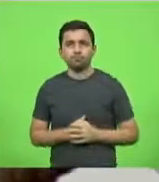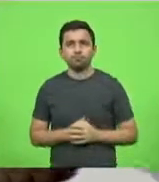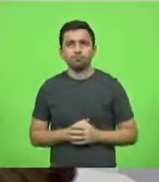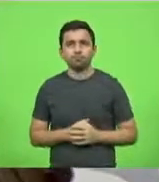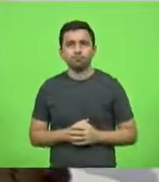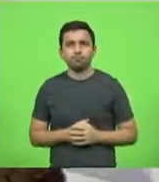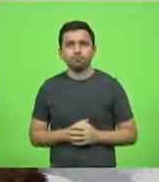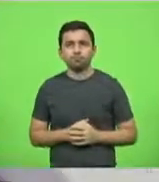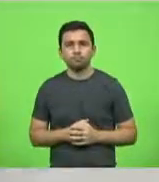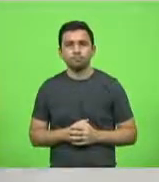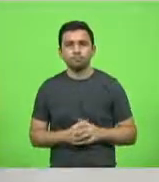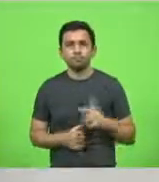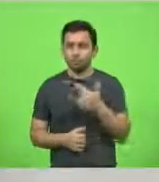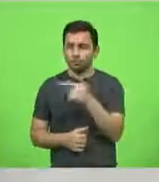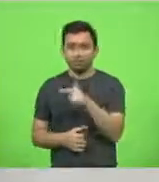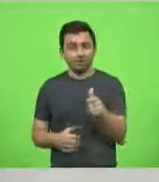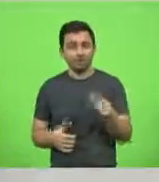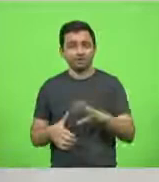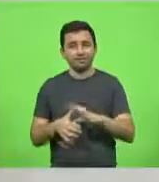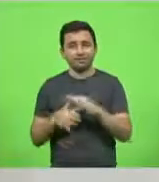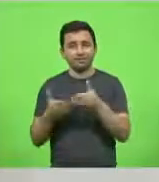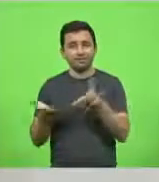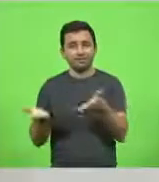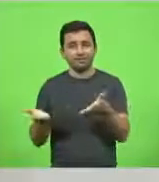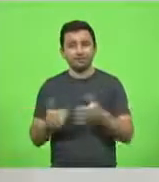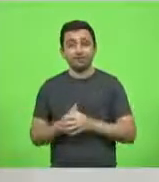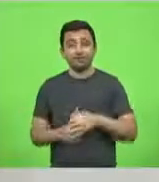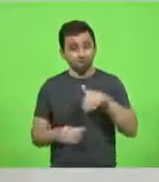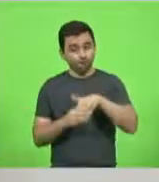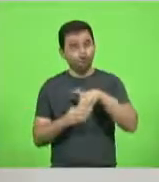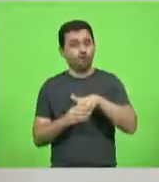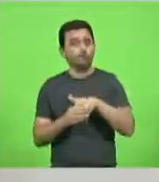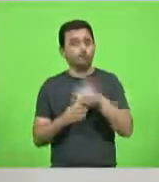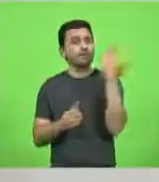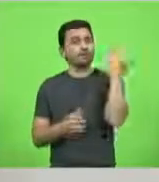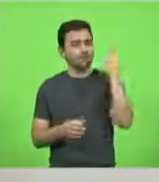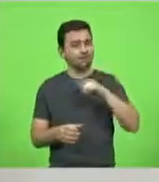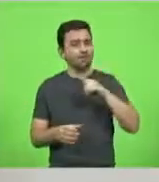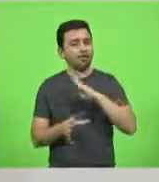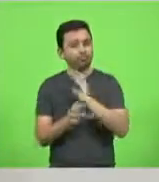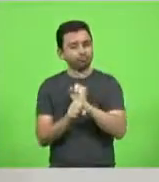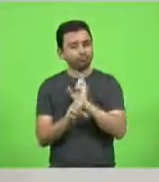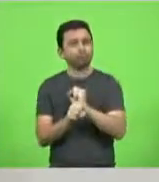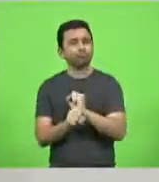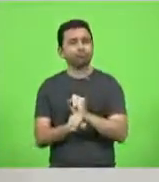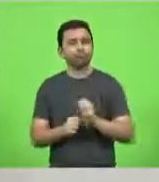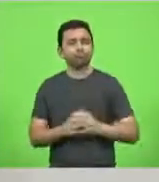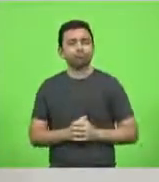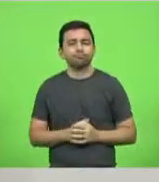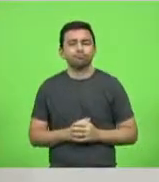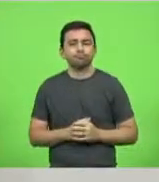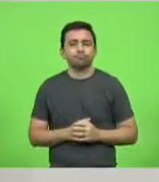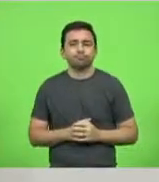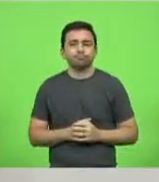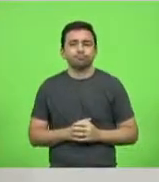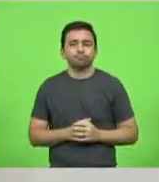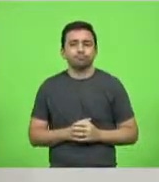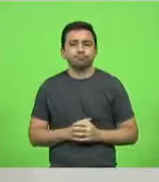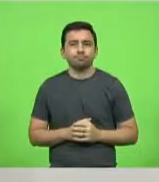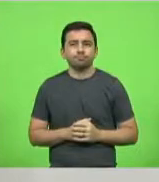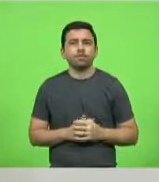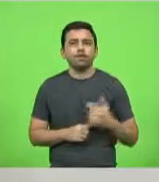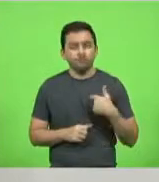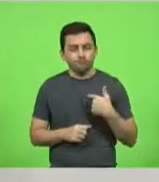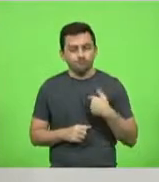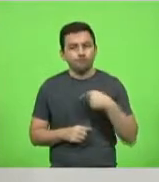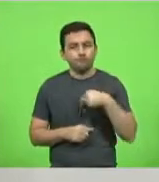Tivemos, não? Mas voto teve. Voto teve. Foi buscar lá,